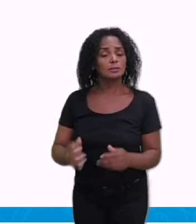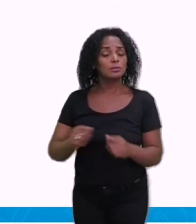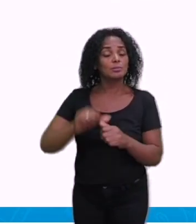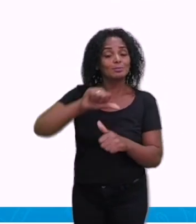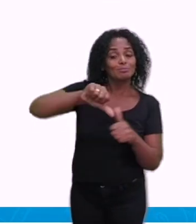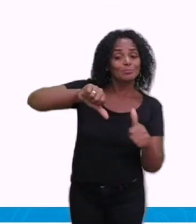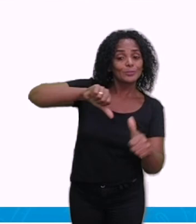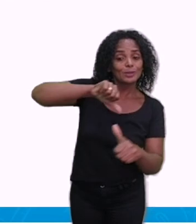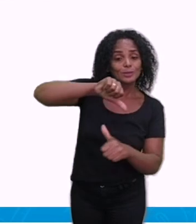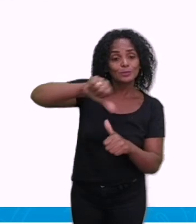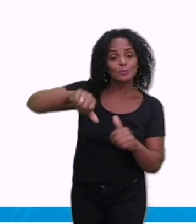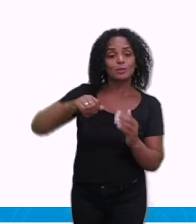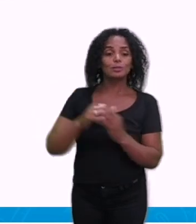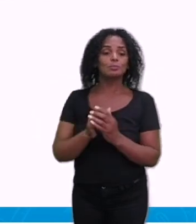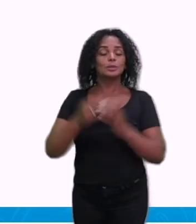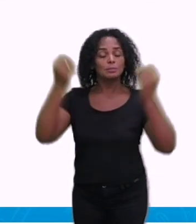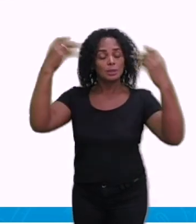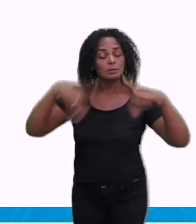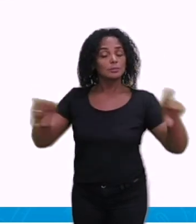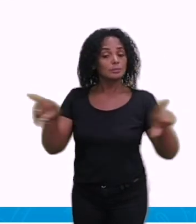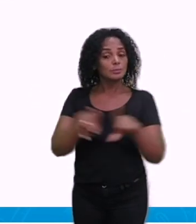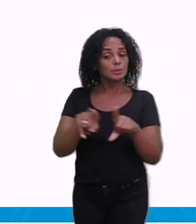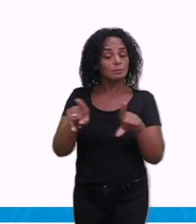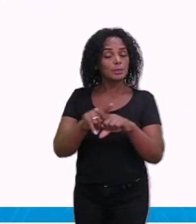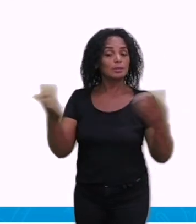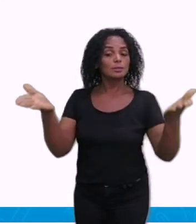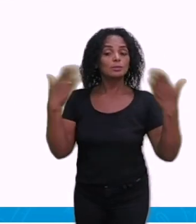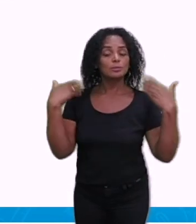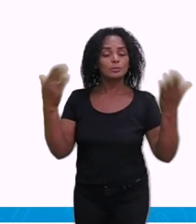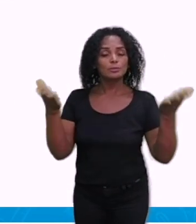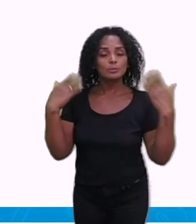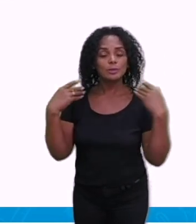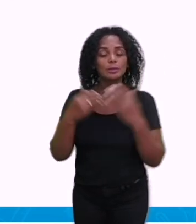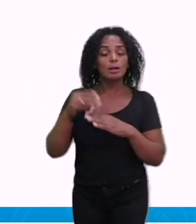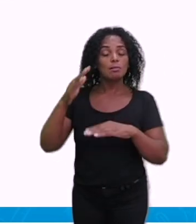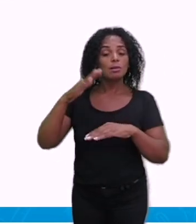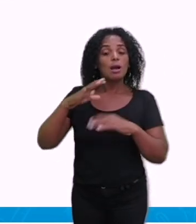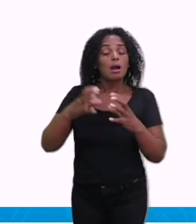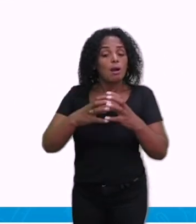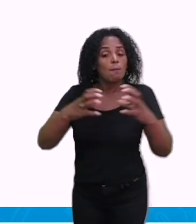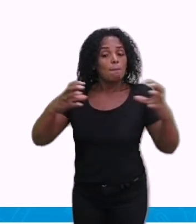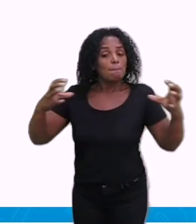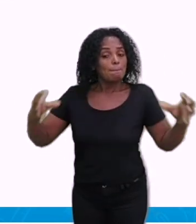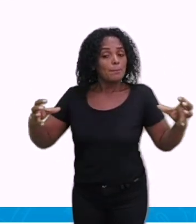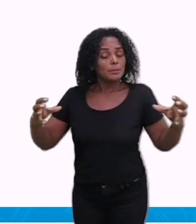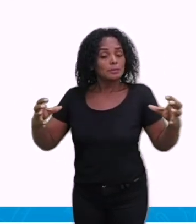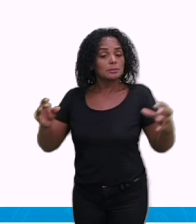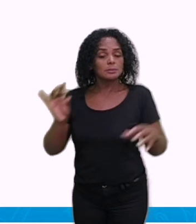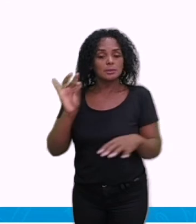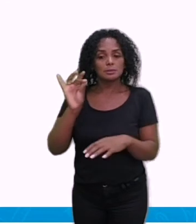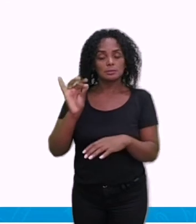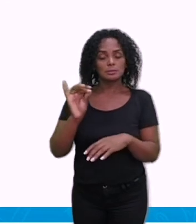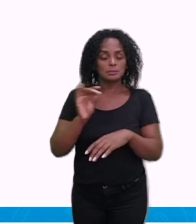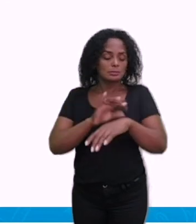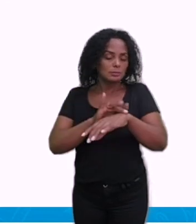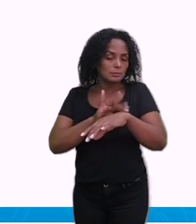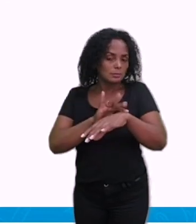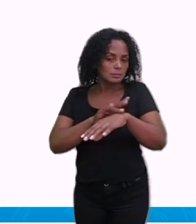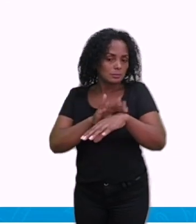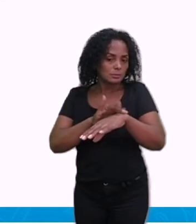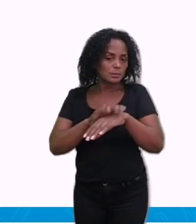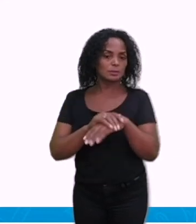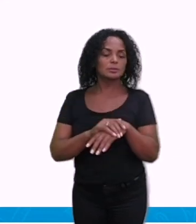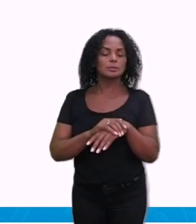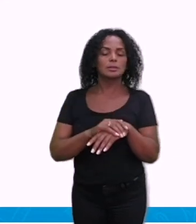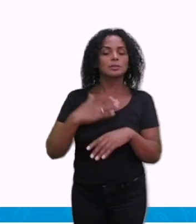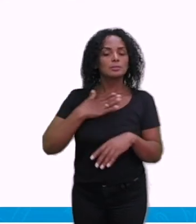também que no verão é o maior índice de dengue por causa de dias quentes e úmidos, que é onde ele